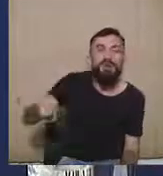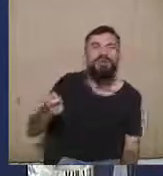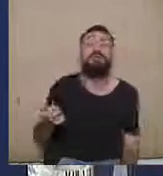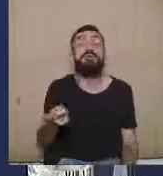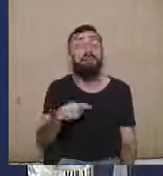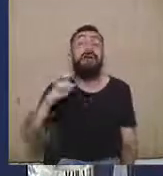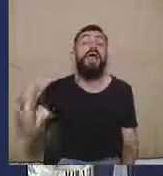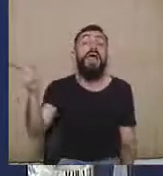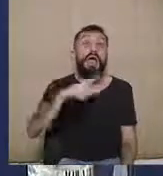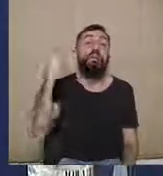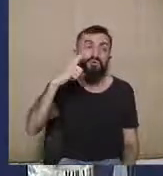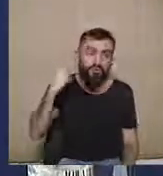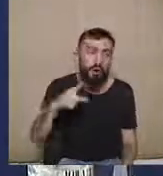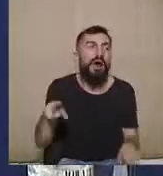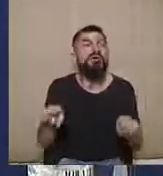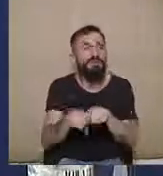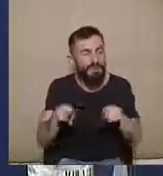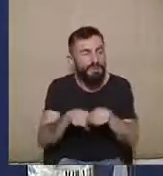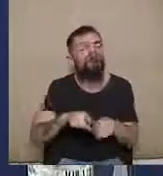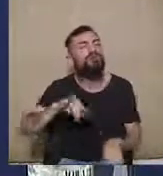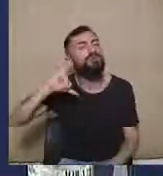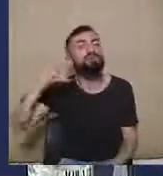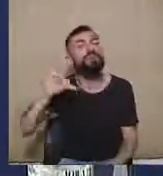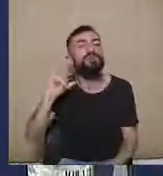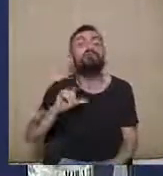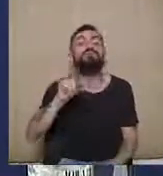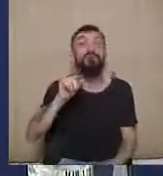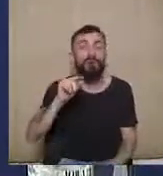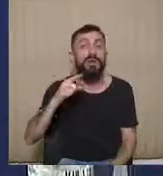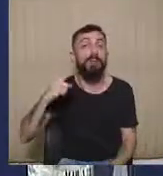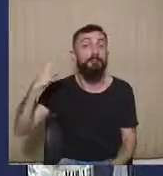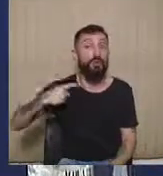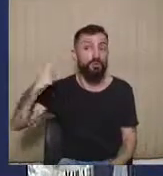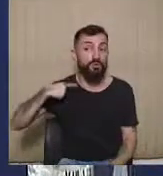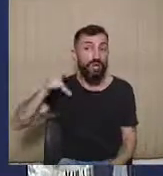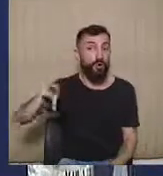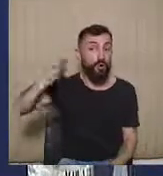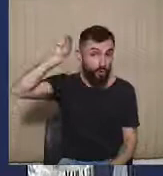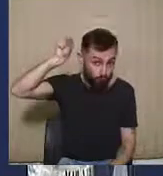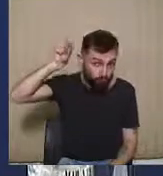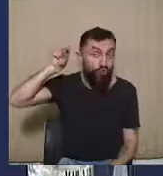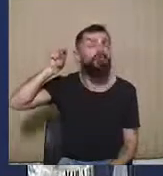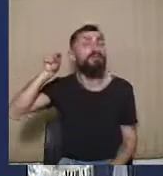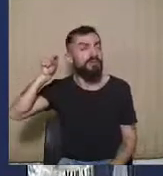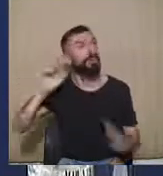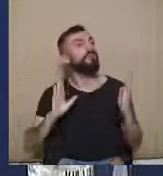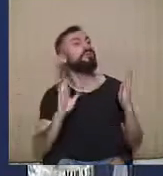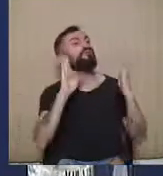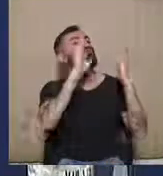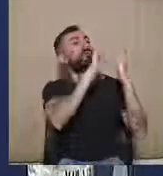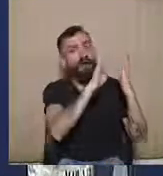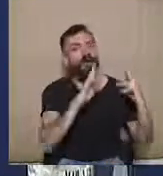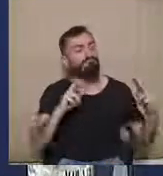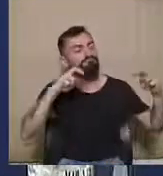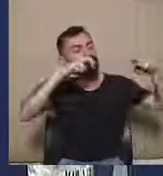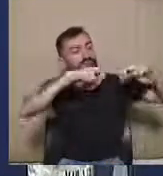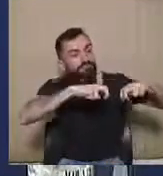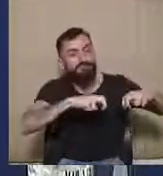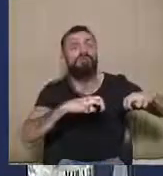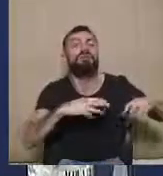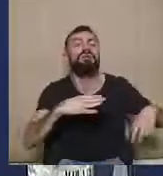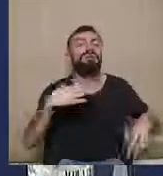usual, de extrema valia, muito importante, que o procurador constituído se dirija ao juiz para despachar